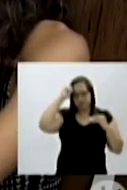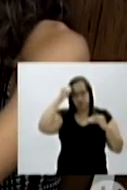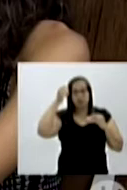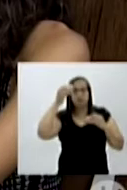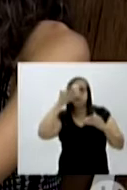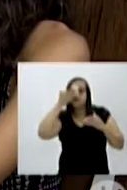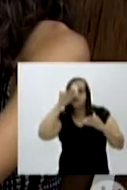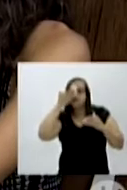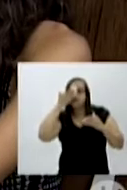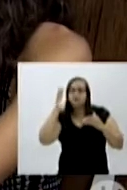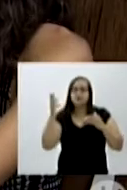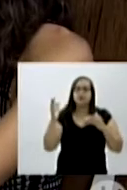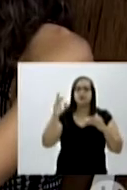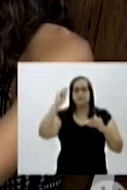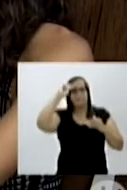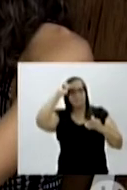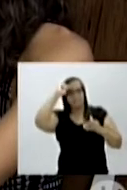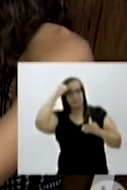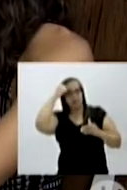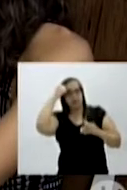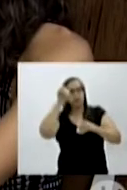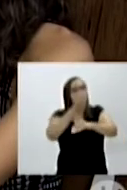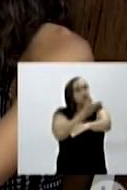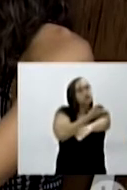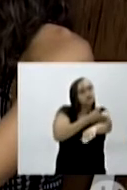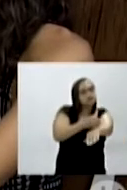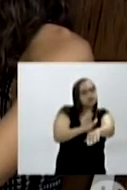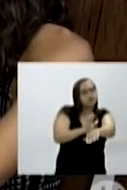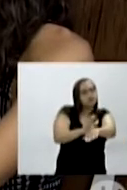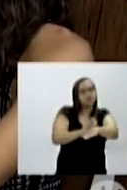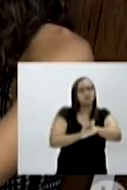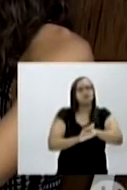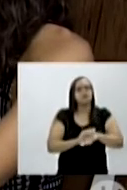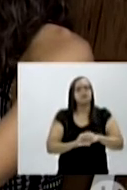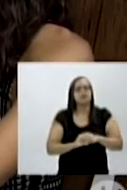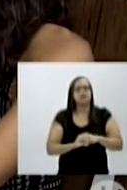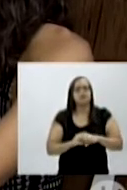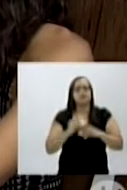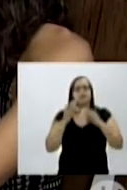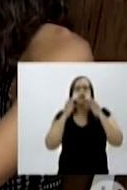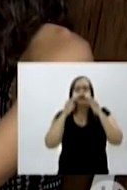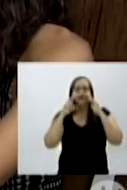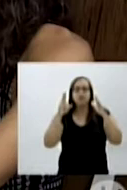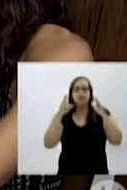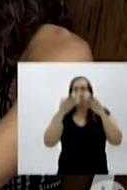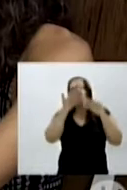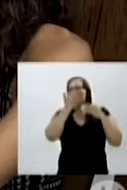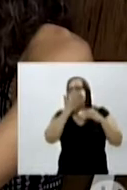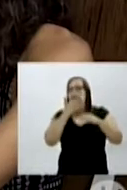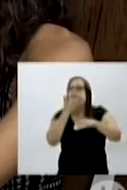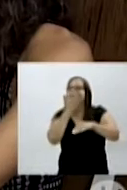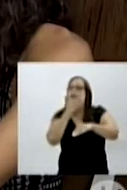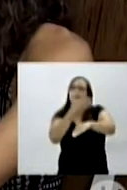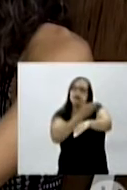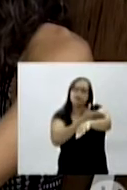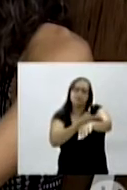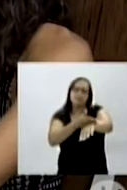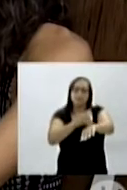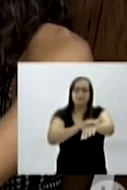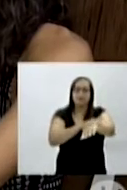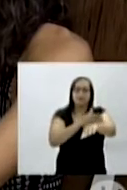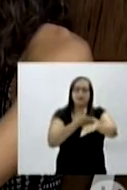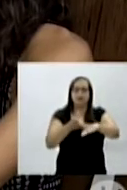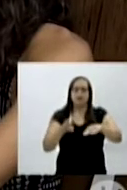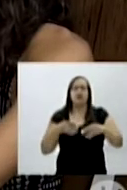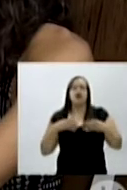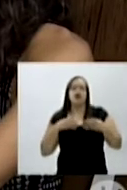consigo identificar a cor, se ele é preto ou se ele é castanho. Mas eu consigo ver que você tem a pele clara e a cor da roupa. está usando